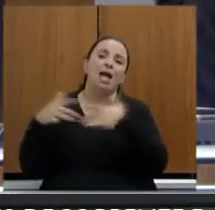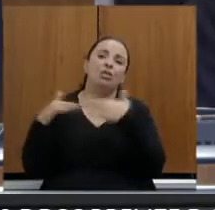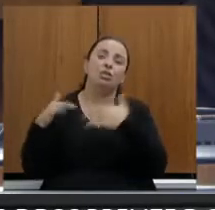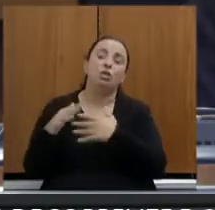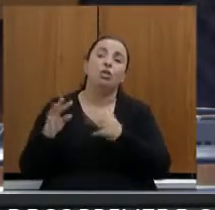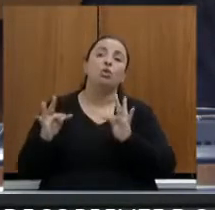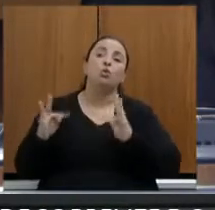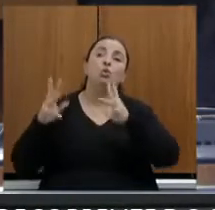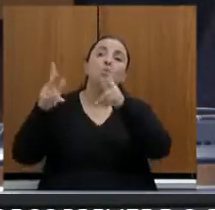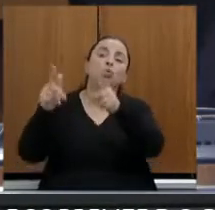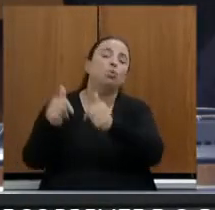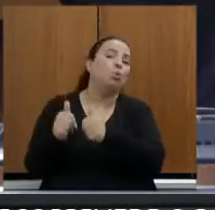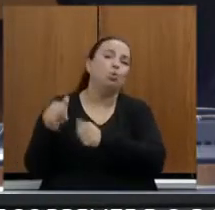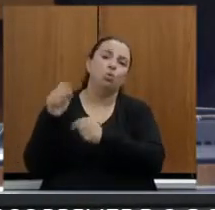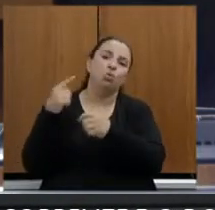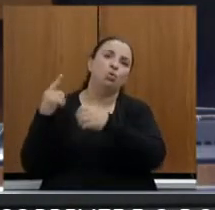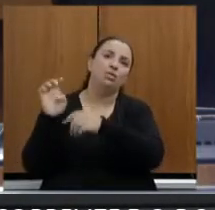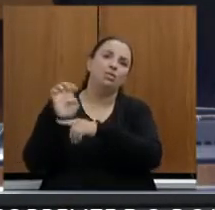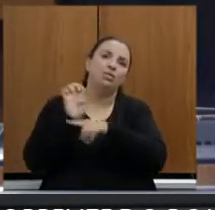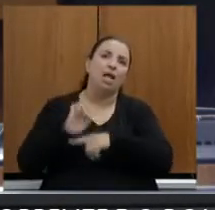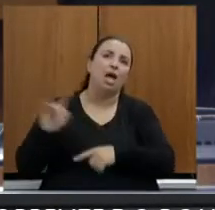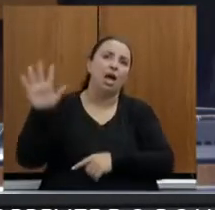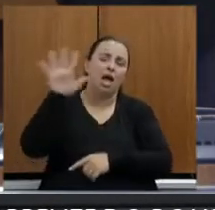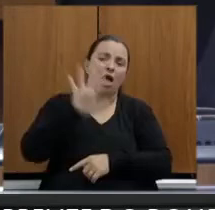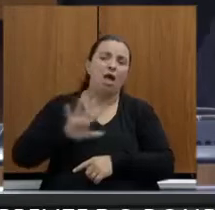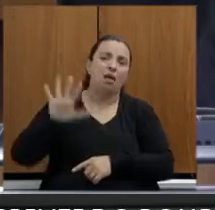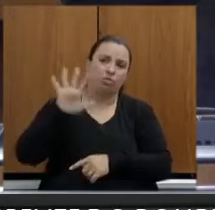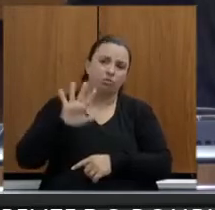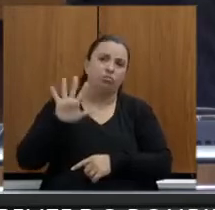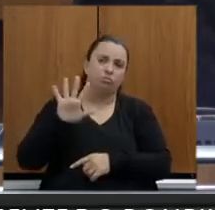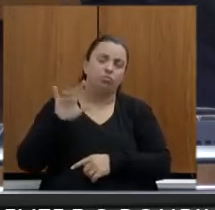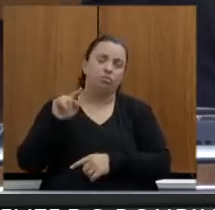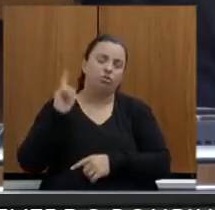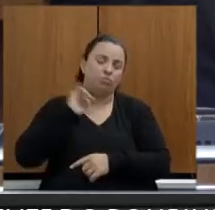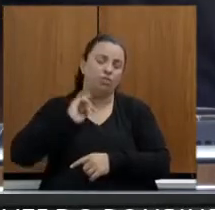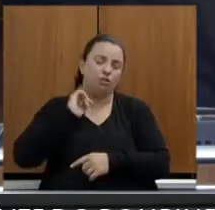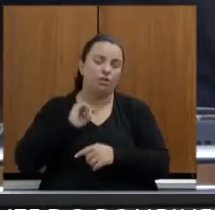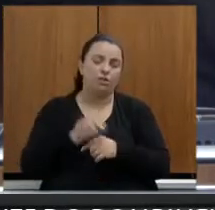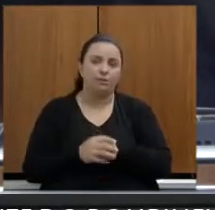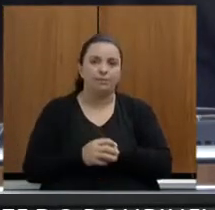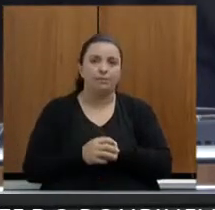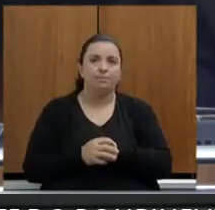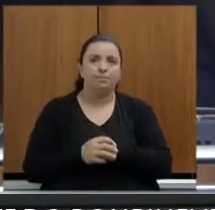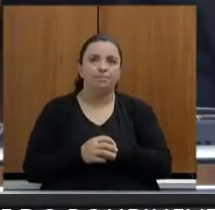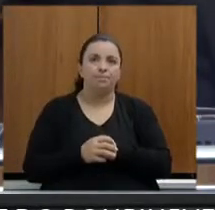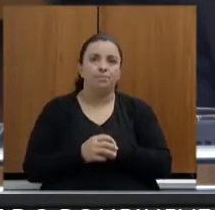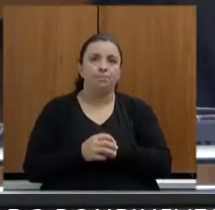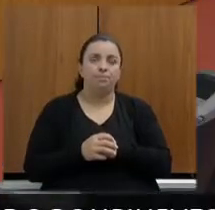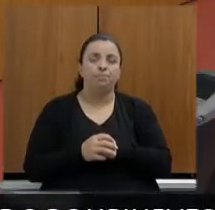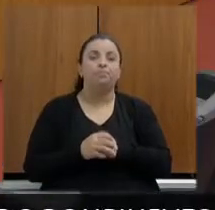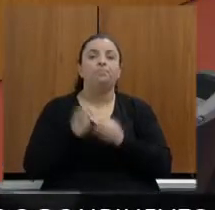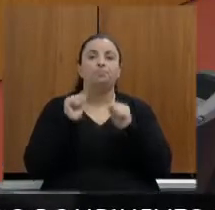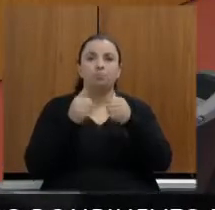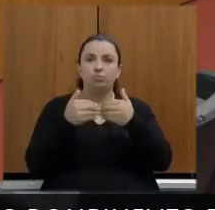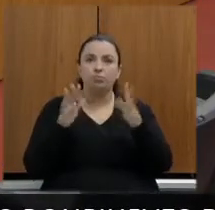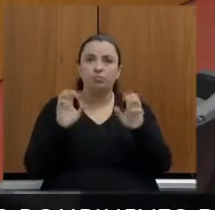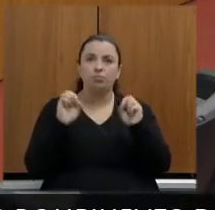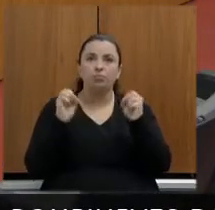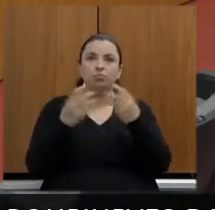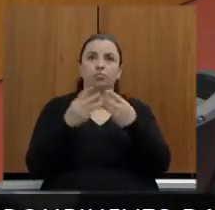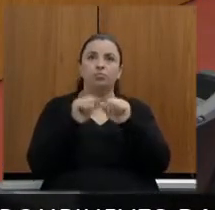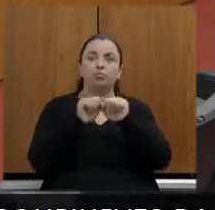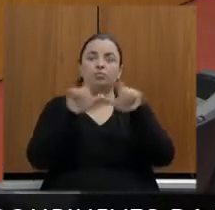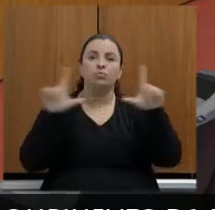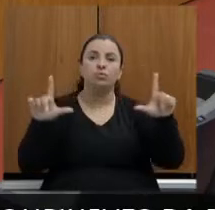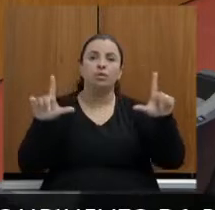falar hoje. Então, eu diria, se pudermos começar, nós temos três